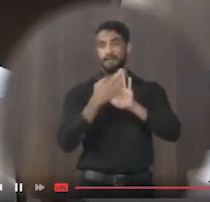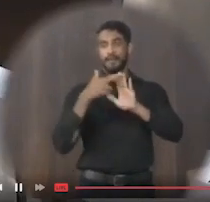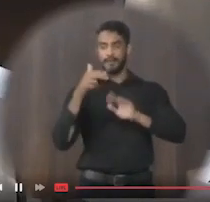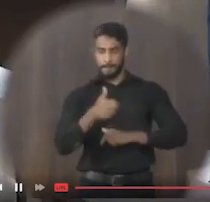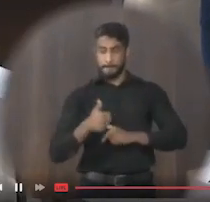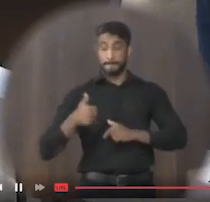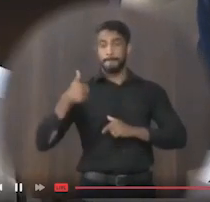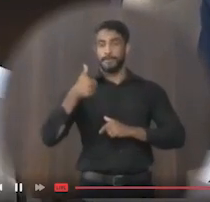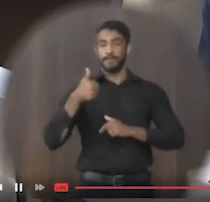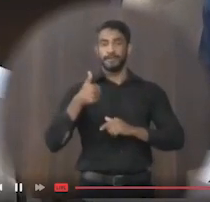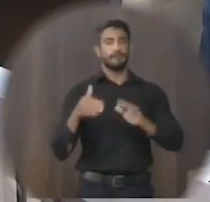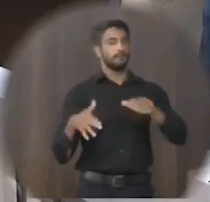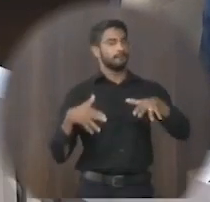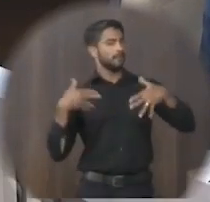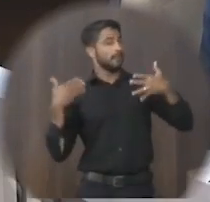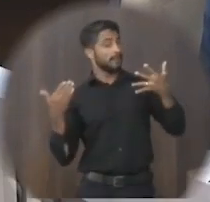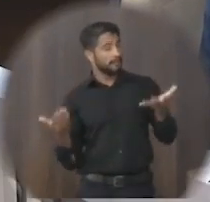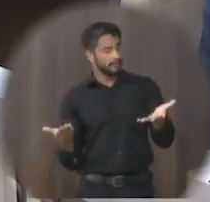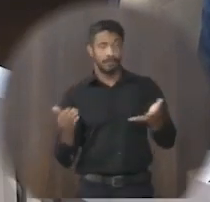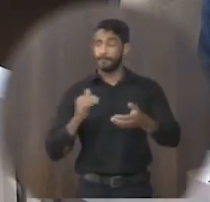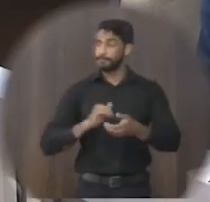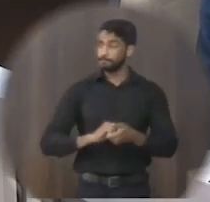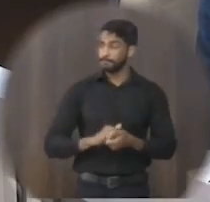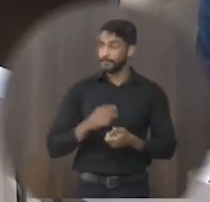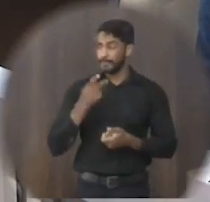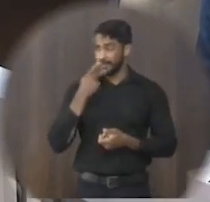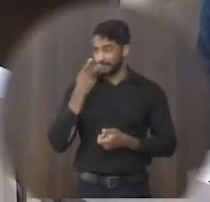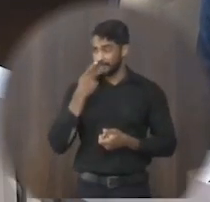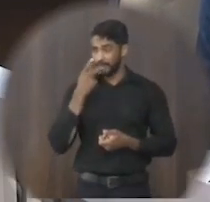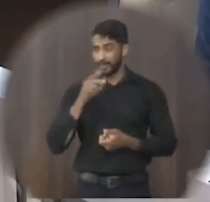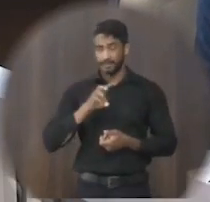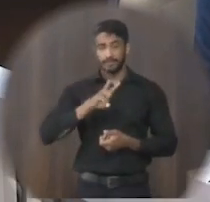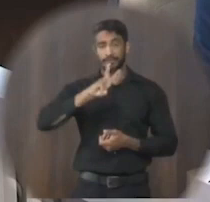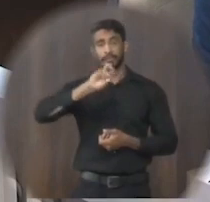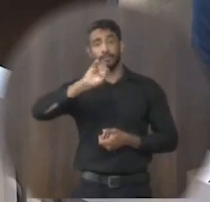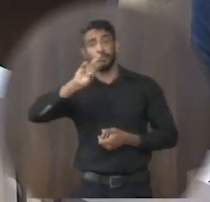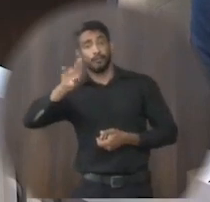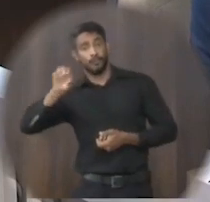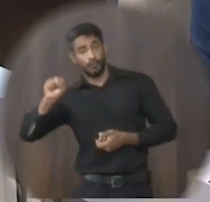Então, dessa forma, falando nas falas de Willis aqui,